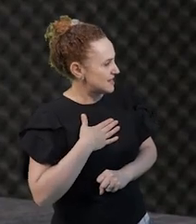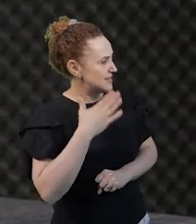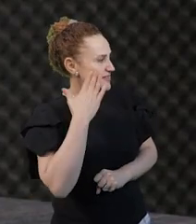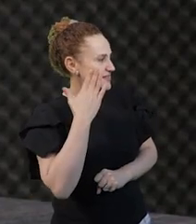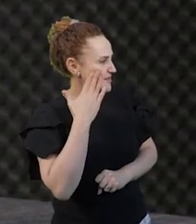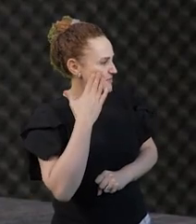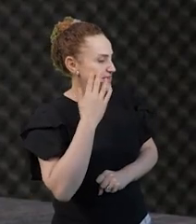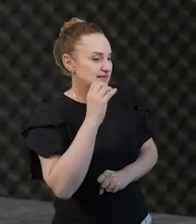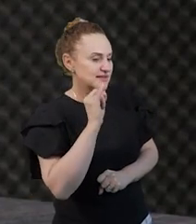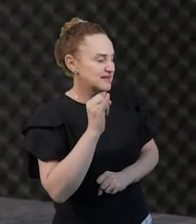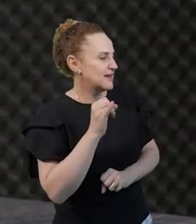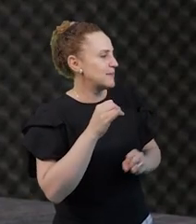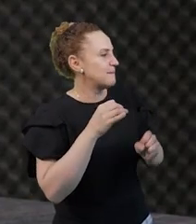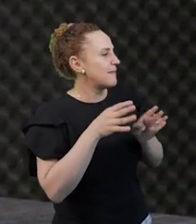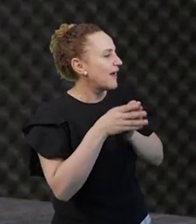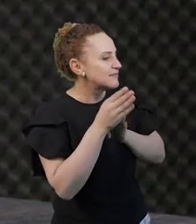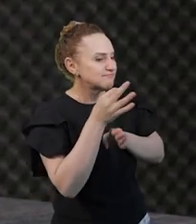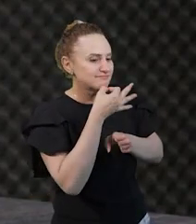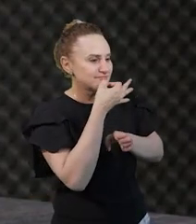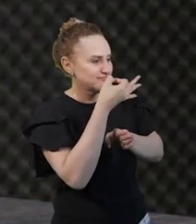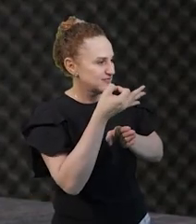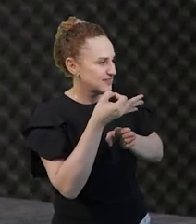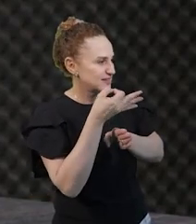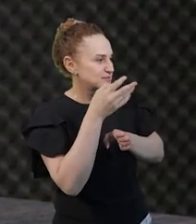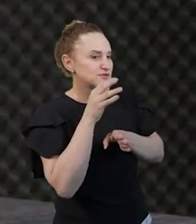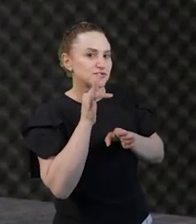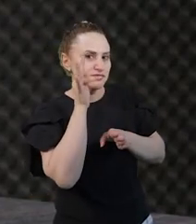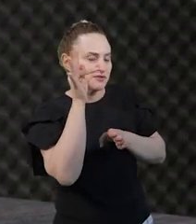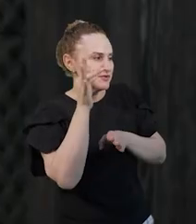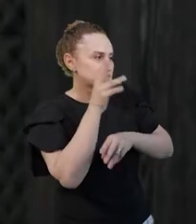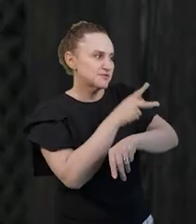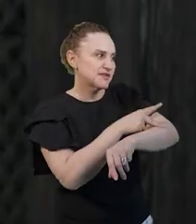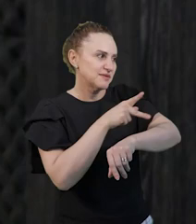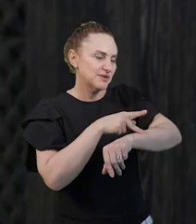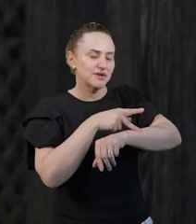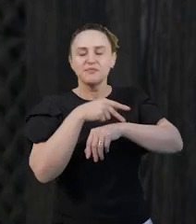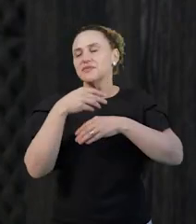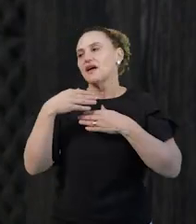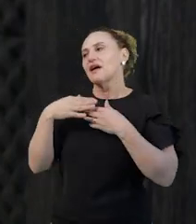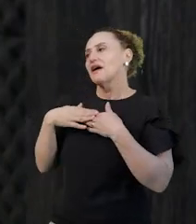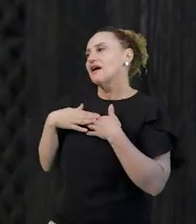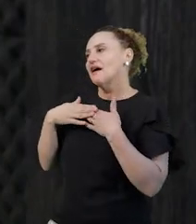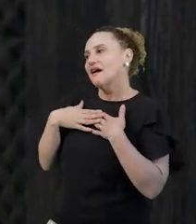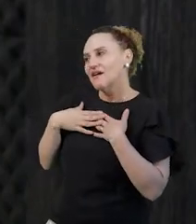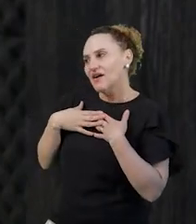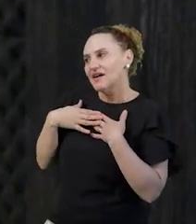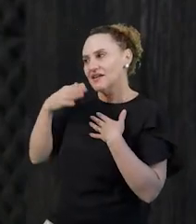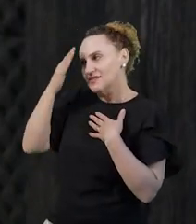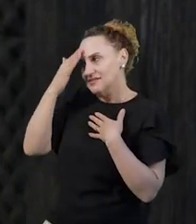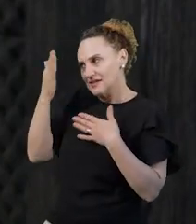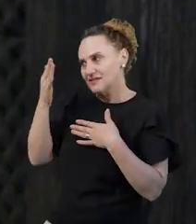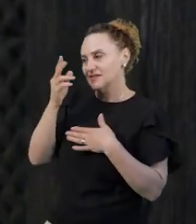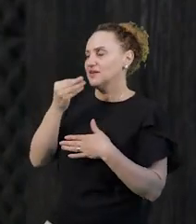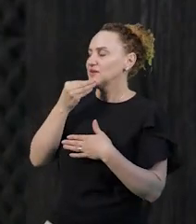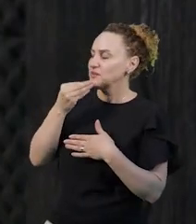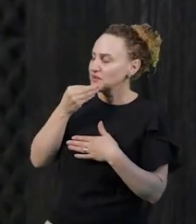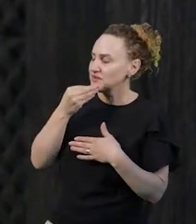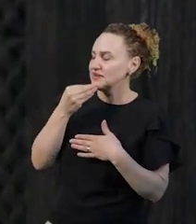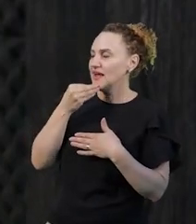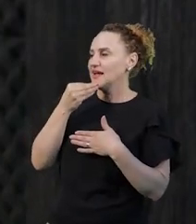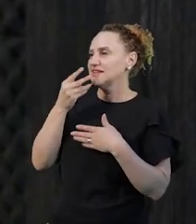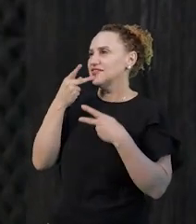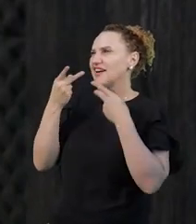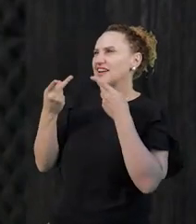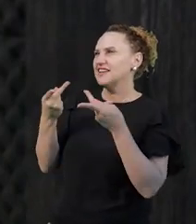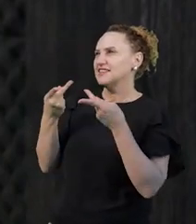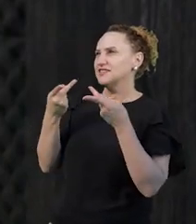orientação, alguma dica para esses futuros pedagogos. eu agradeço a oportunidade de estar aqui falando sobre educação,